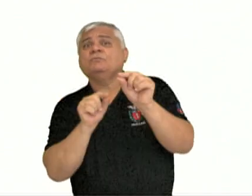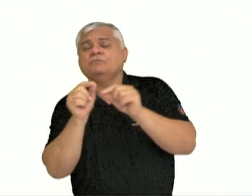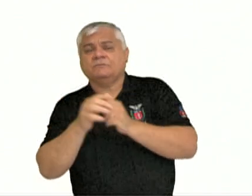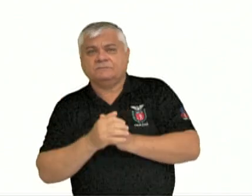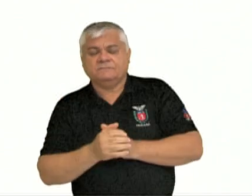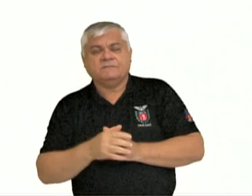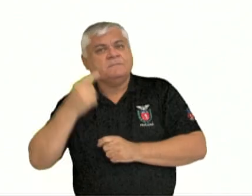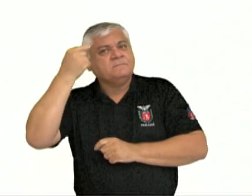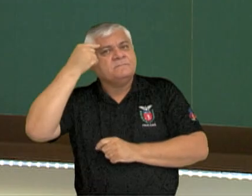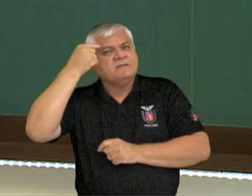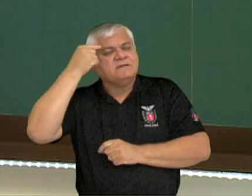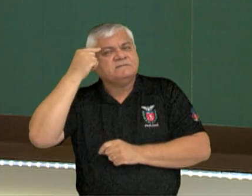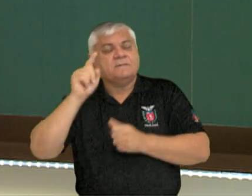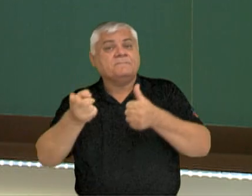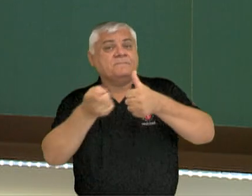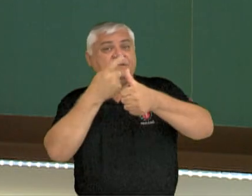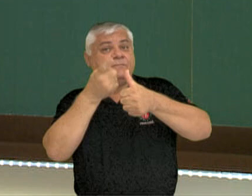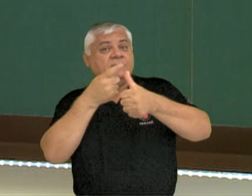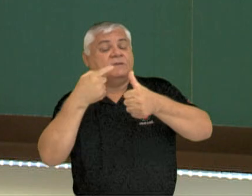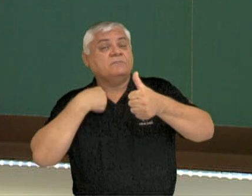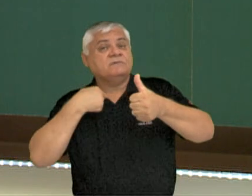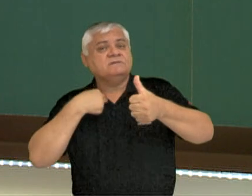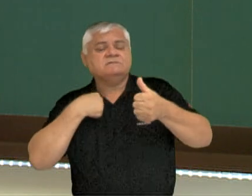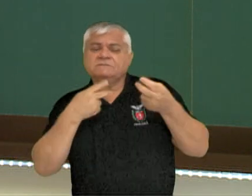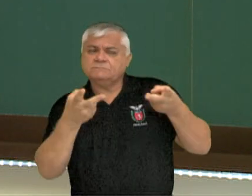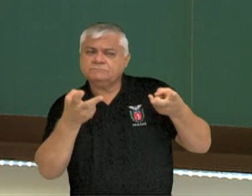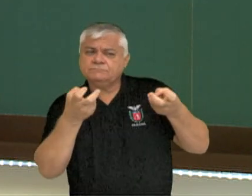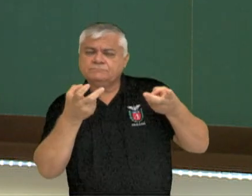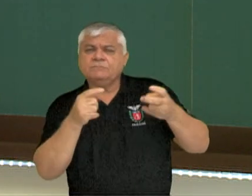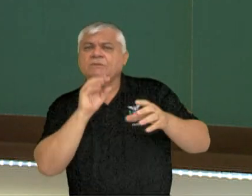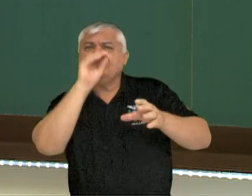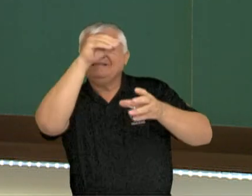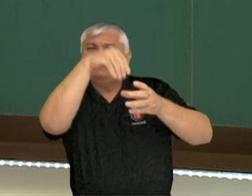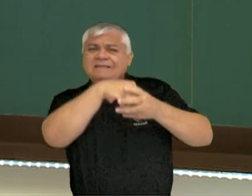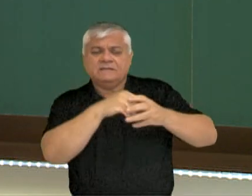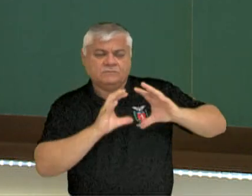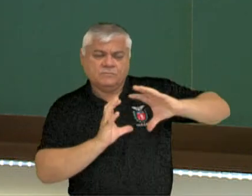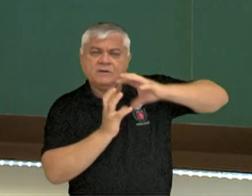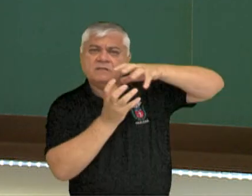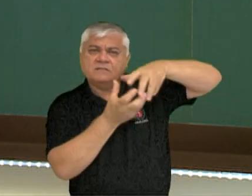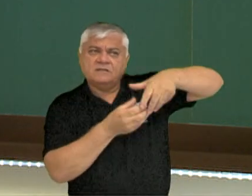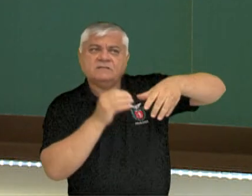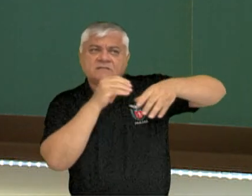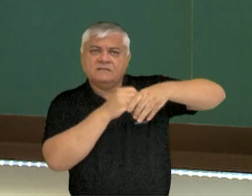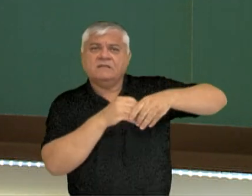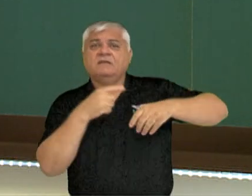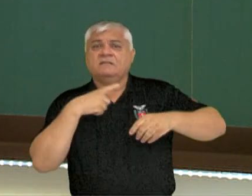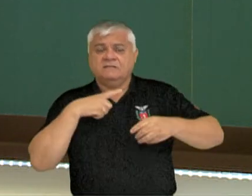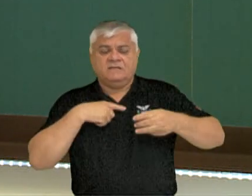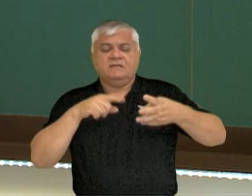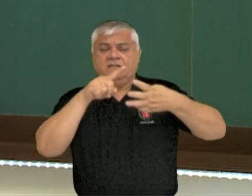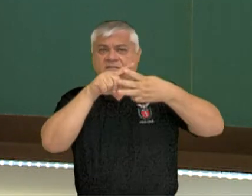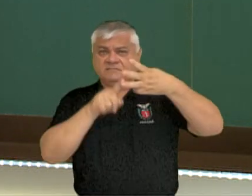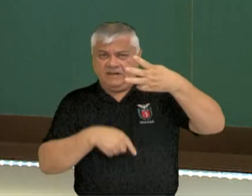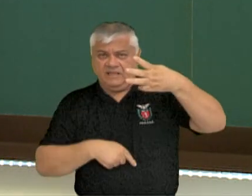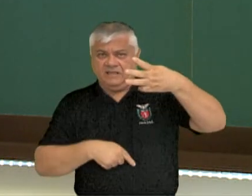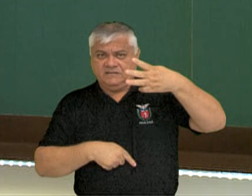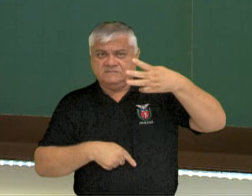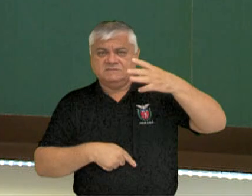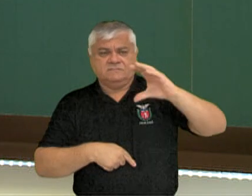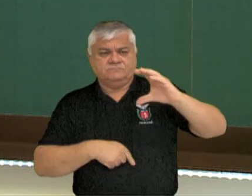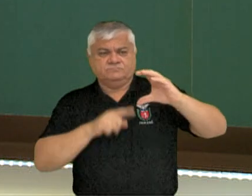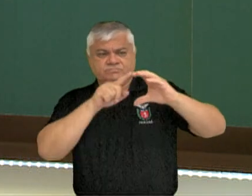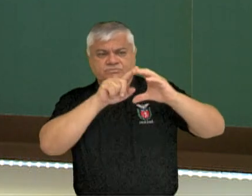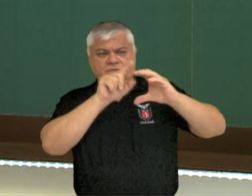pensando nisso, primeiro nós temos que analisar a estrutura interna do planeta, que é dividida em três partes,